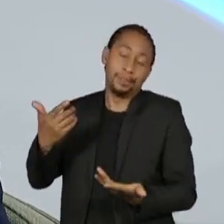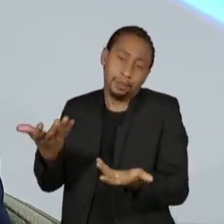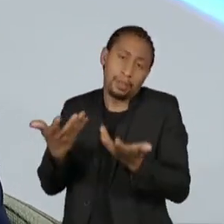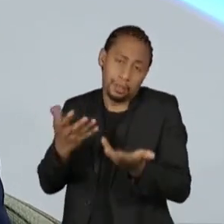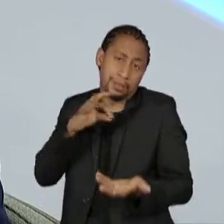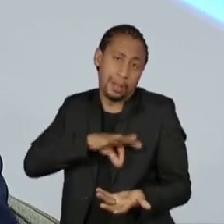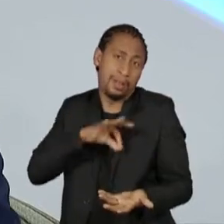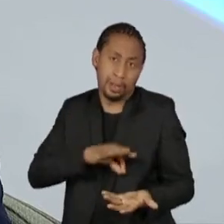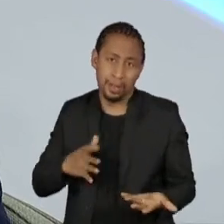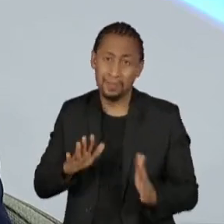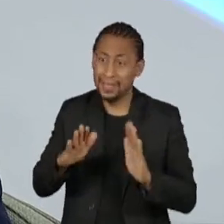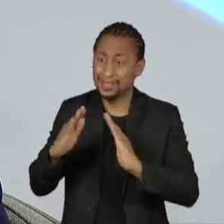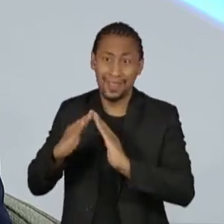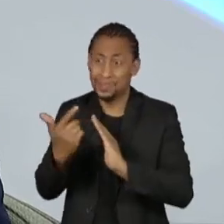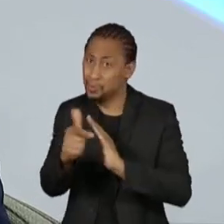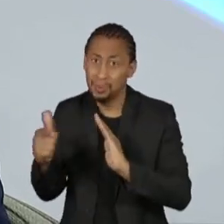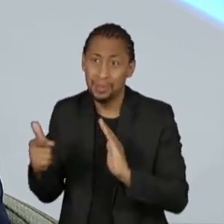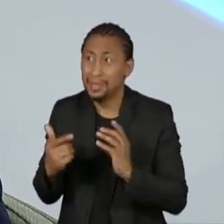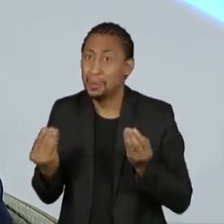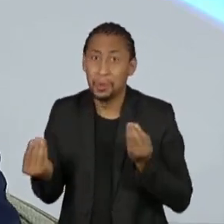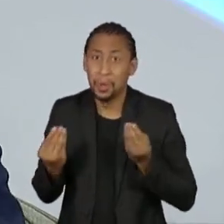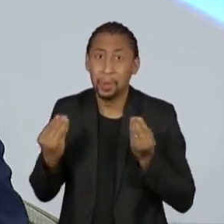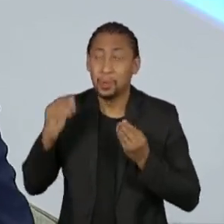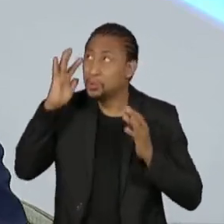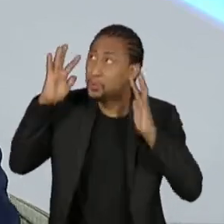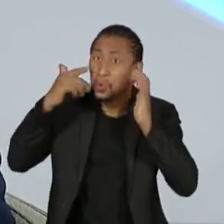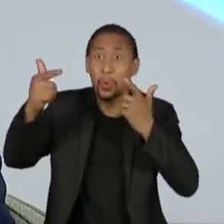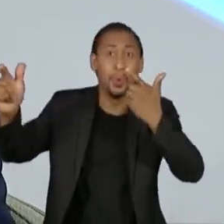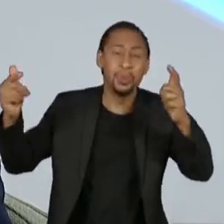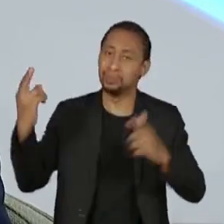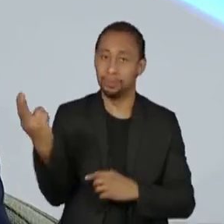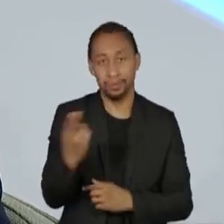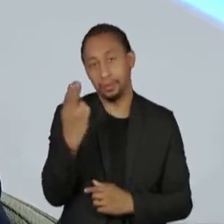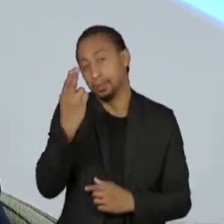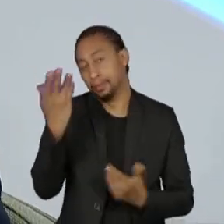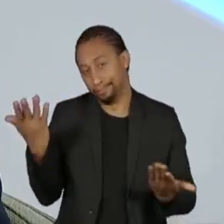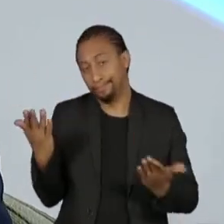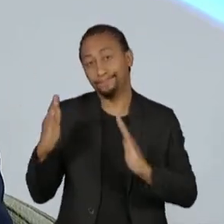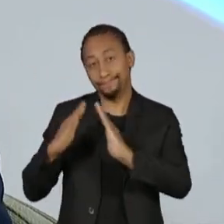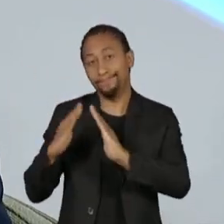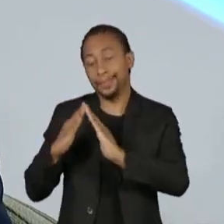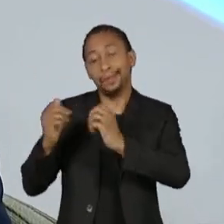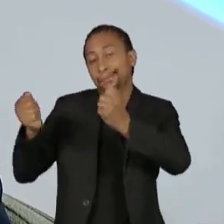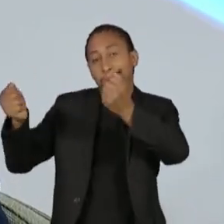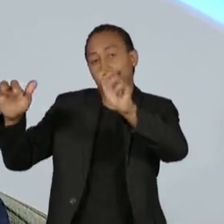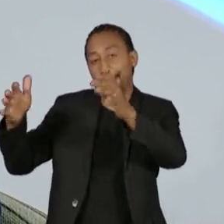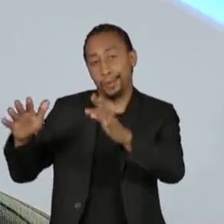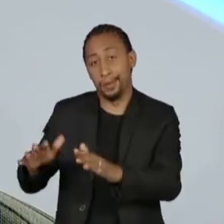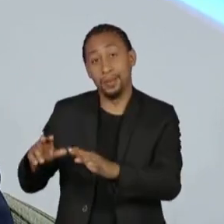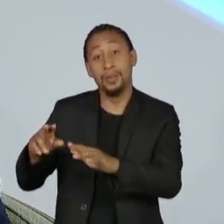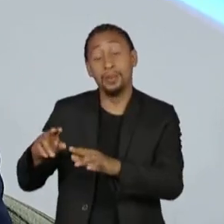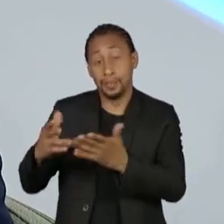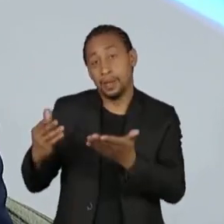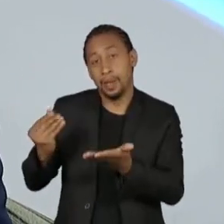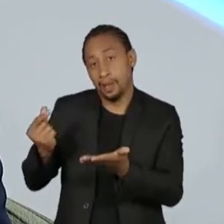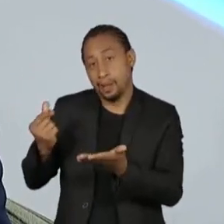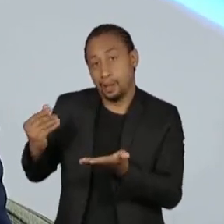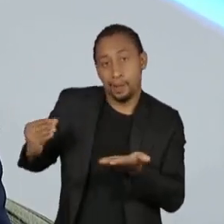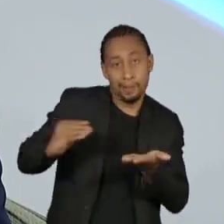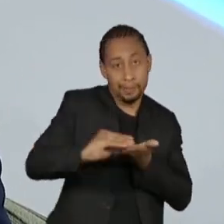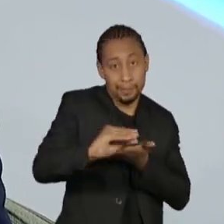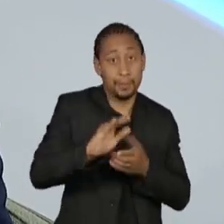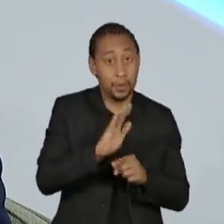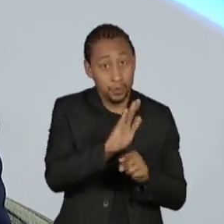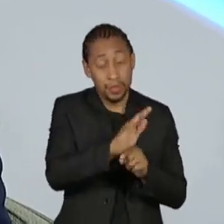Infelizmente, nós temos um déficit habitacional que não diminuiu nesses últimos anos, porque nós tivemos um desinvestimento do fundo de garantia nessa faixa